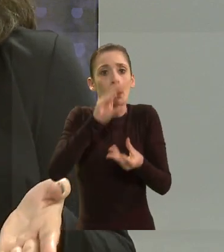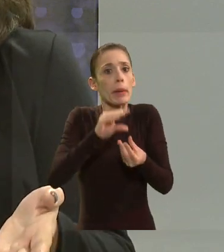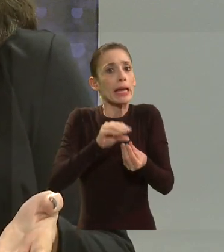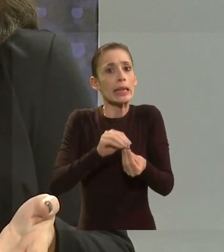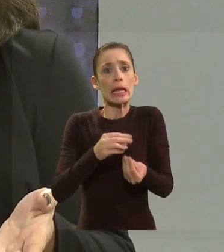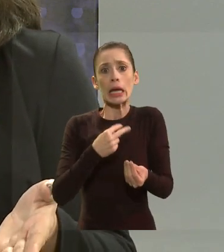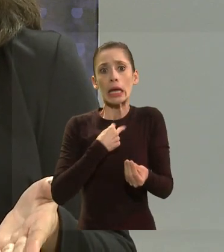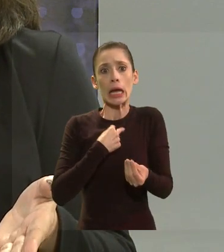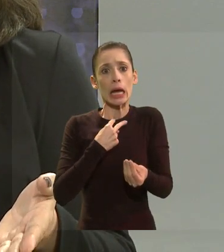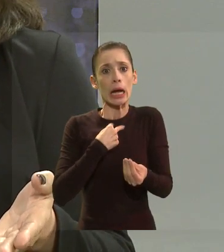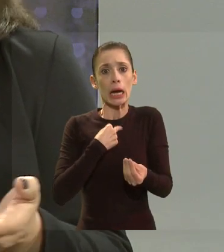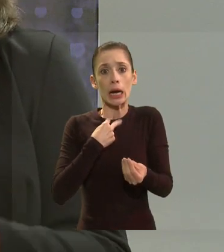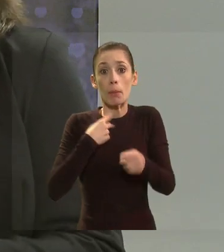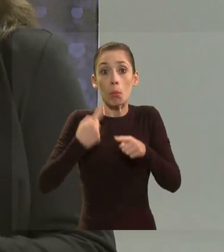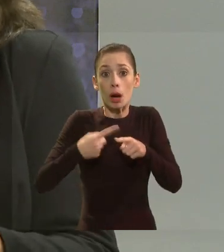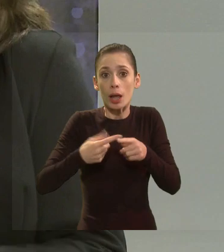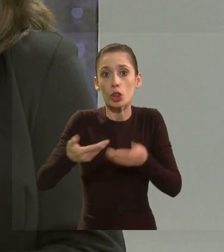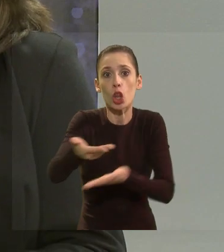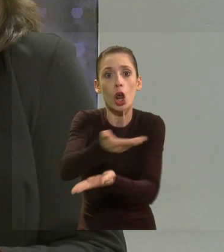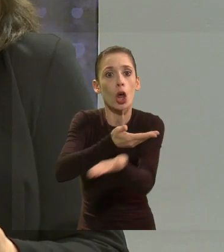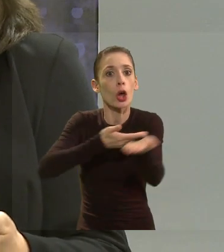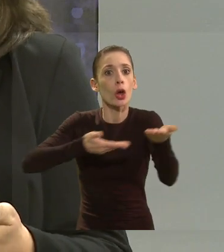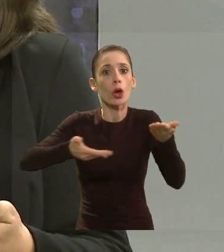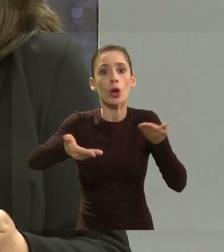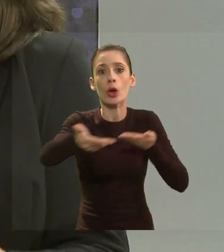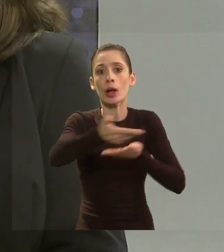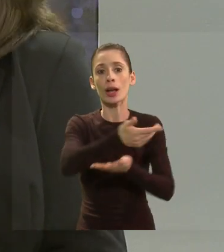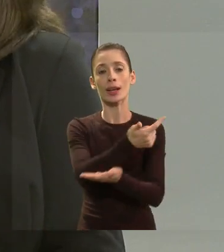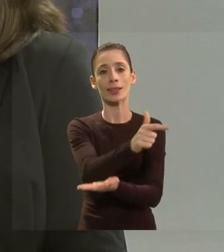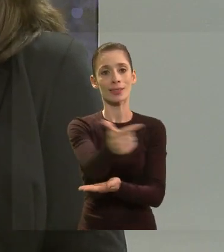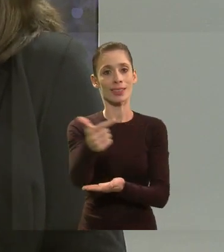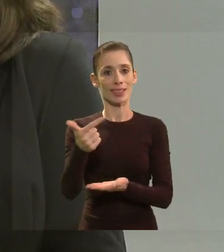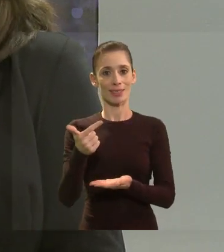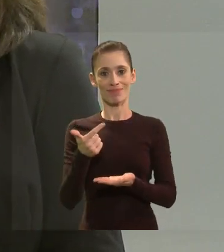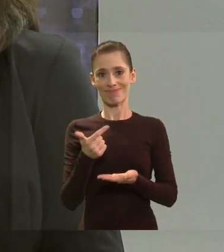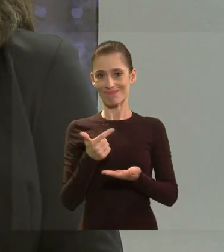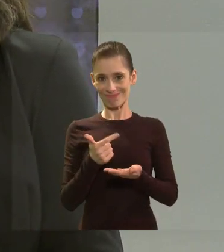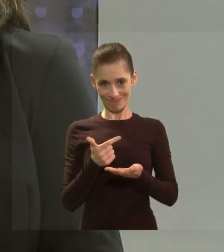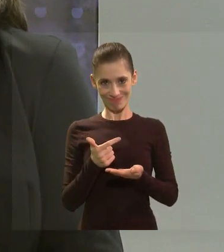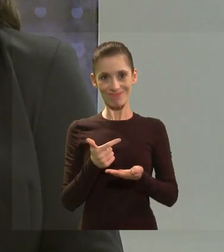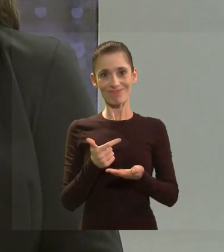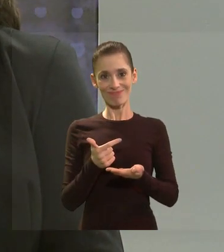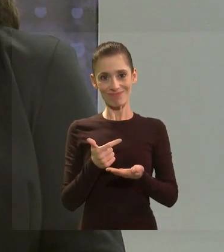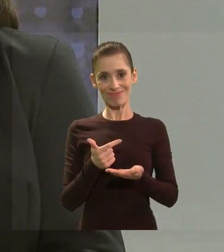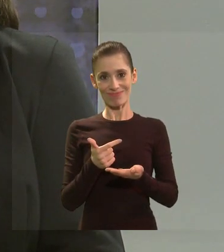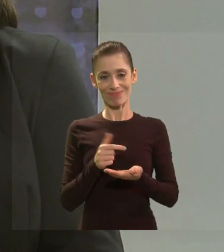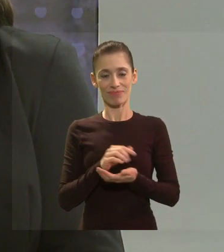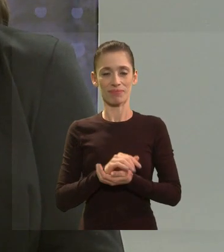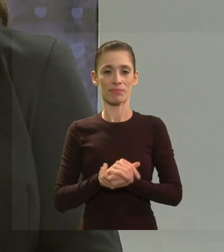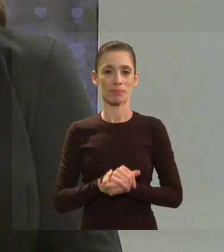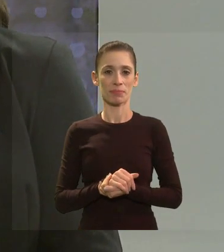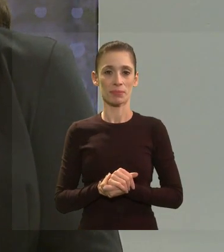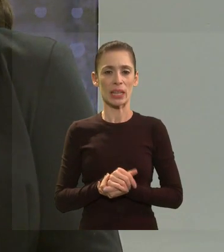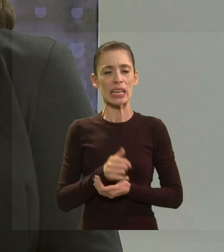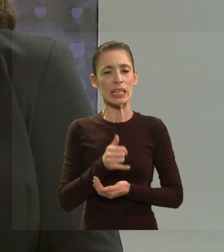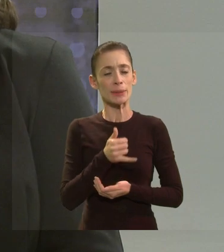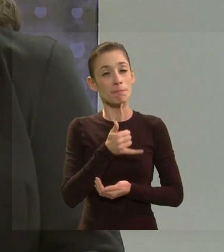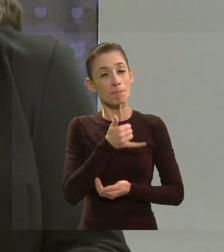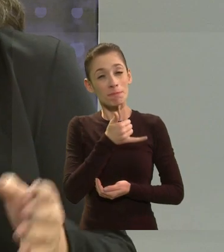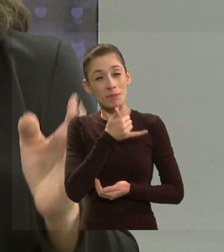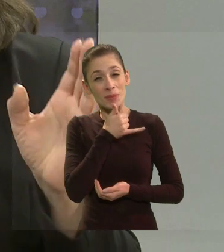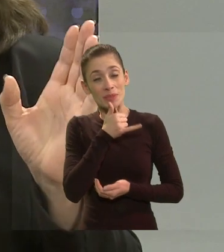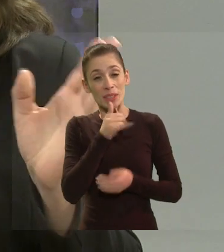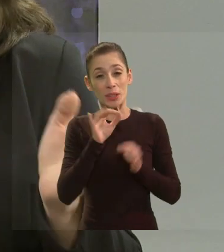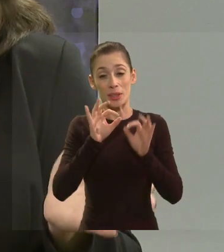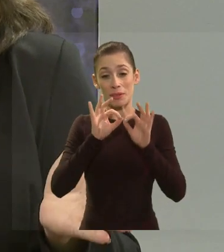compreender porque não existe troca daí isso acaba repercutindo depois é o que a gente vê infelizmente